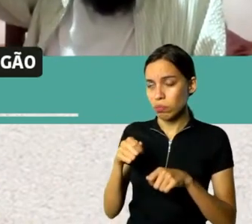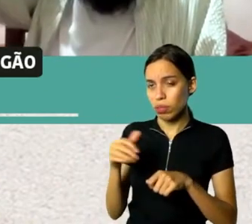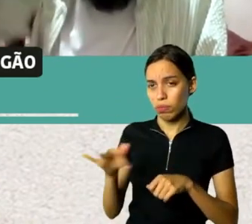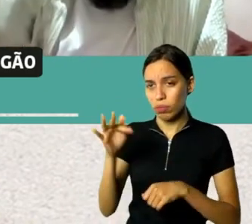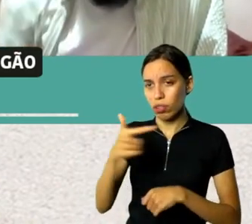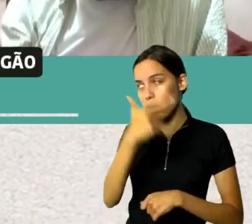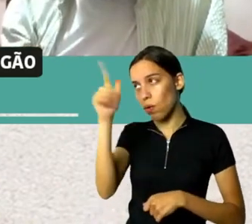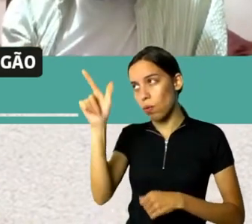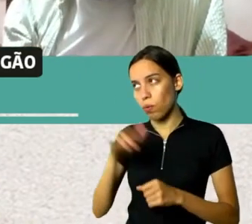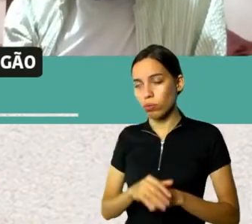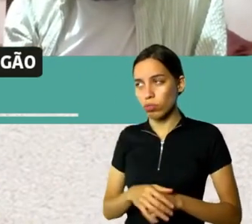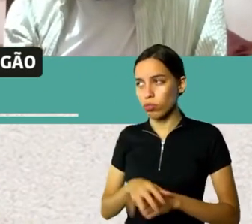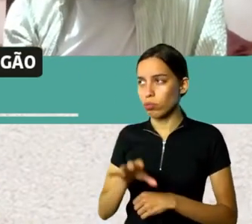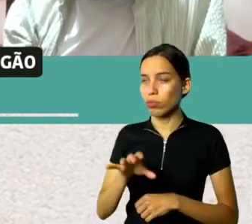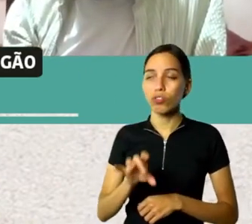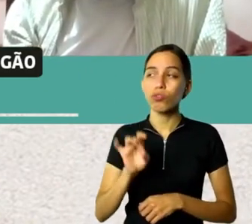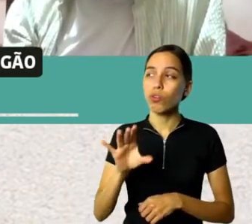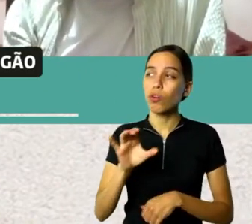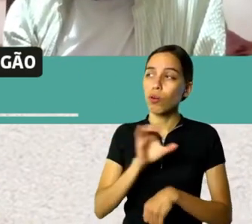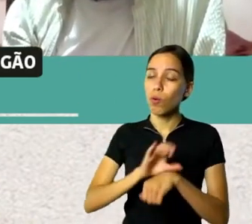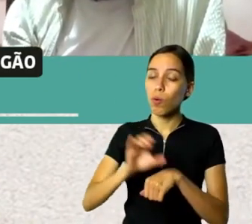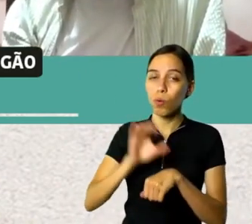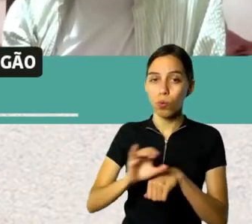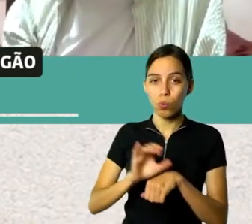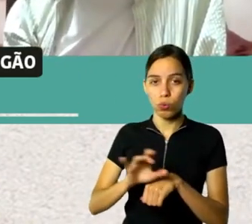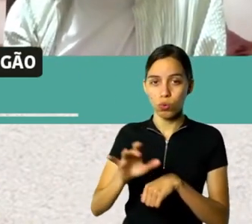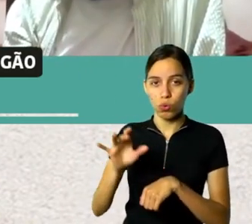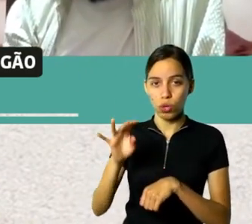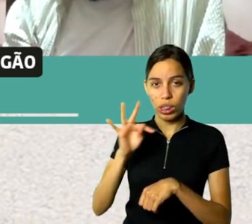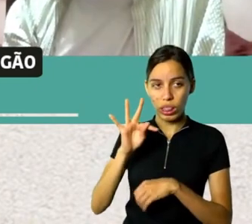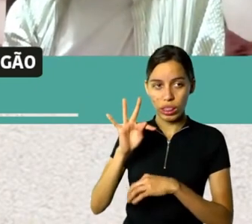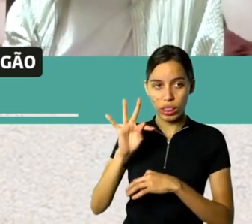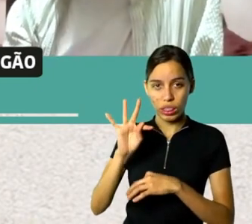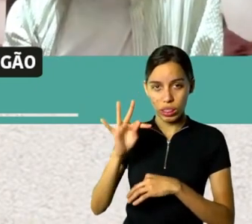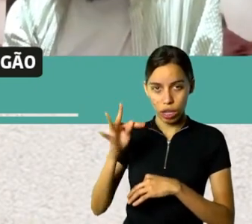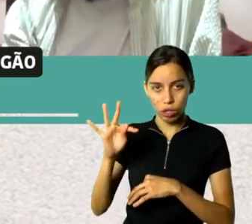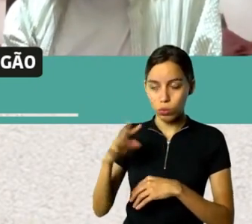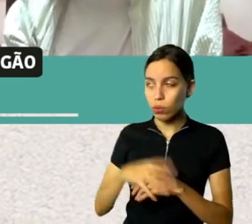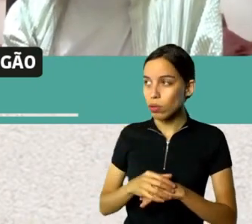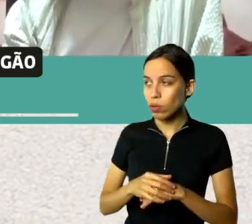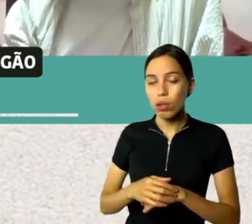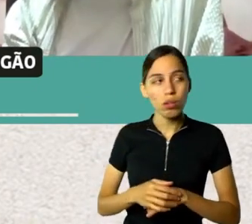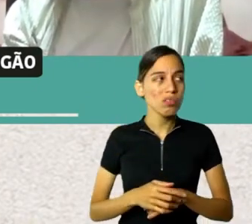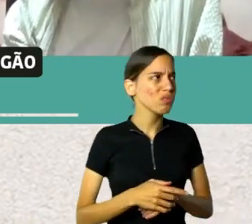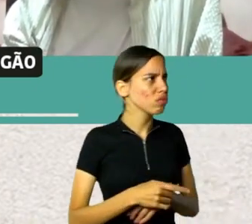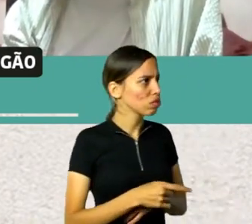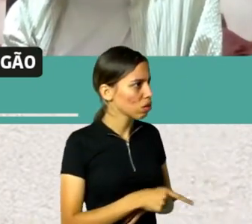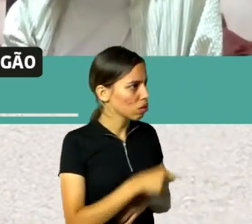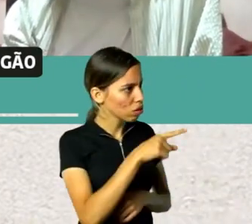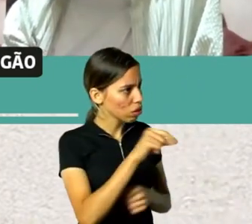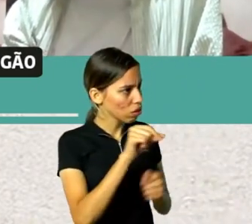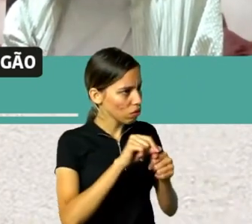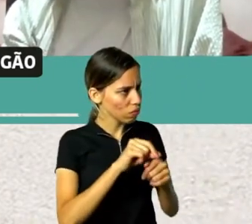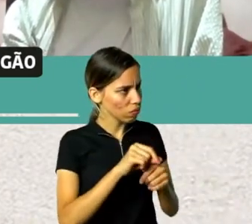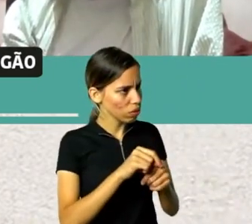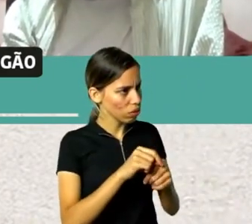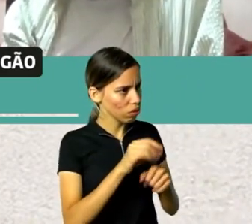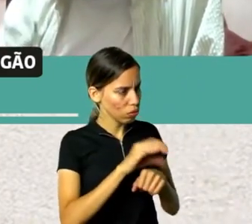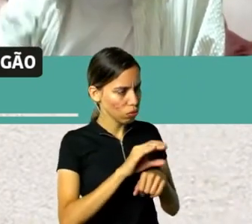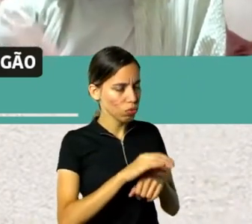de contabilidade também, depois de tomar seis bombas de matemática, eu falei, meu Deus, que eu fui inventar. Não preciso,